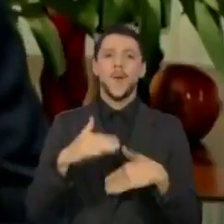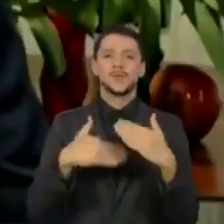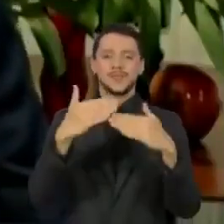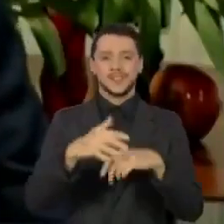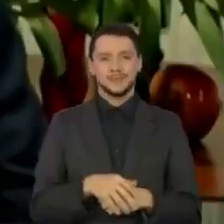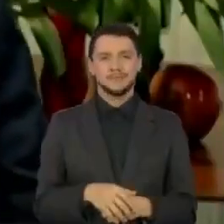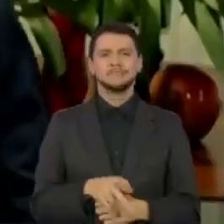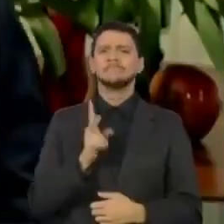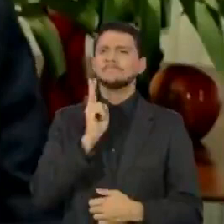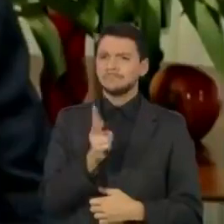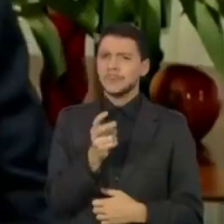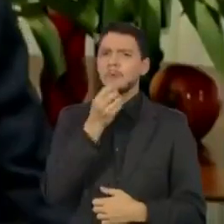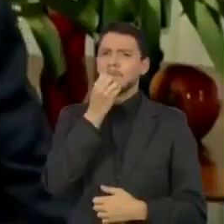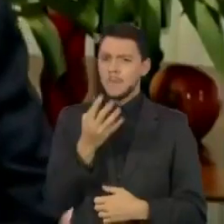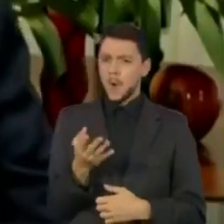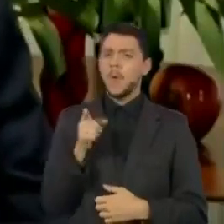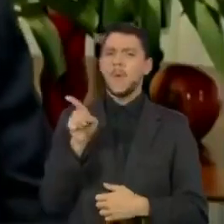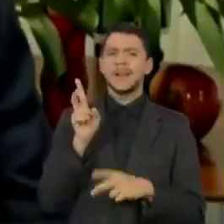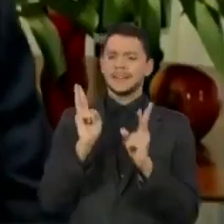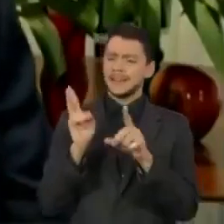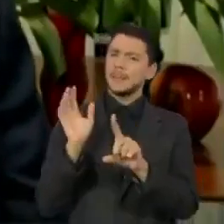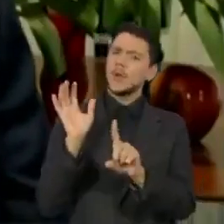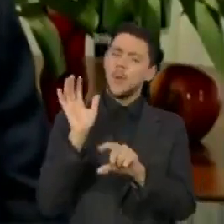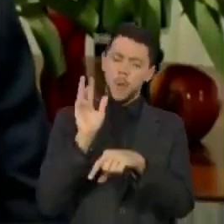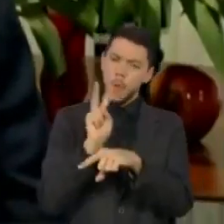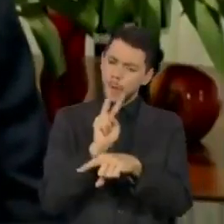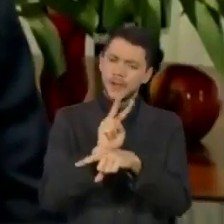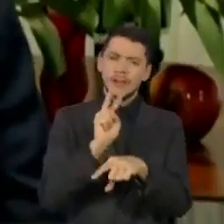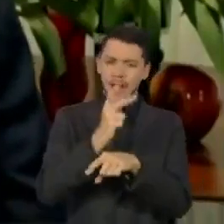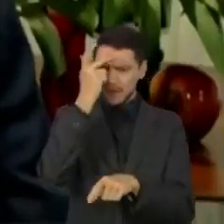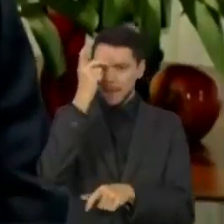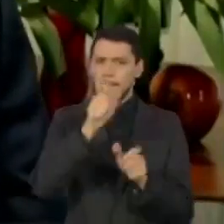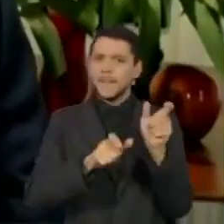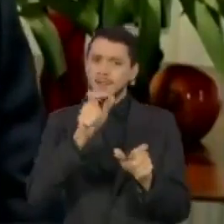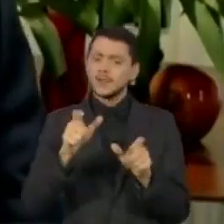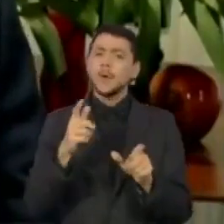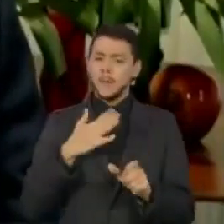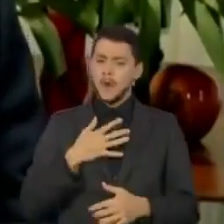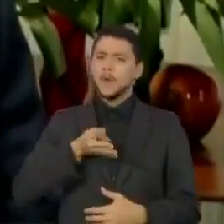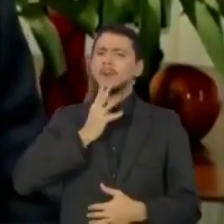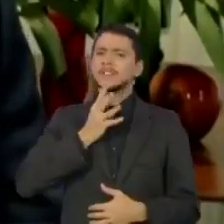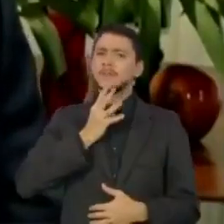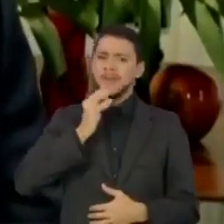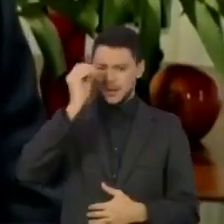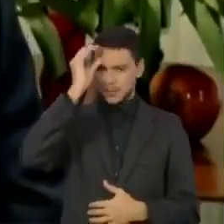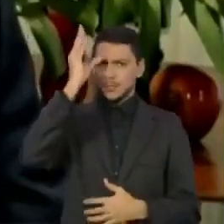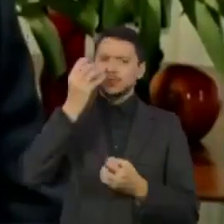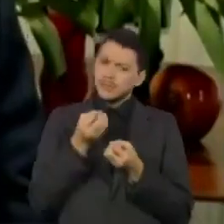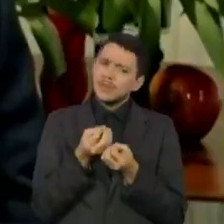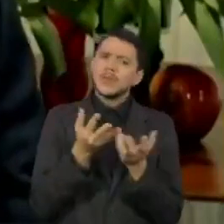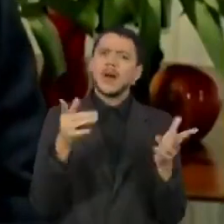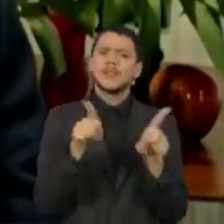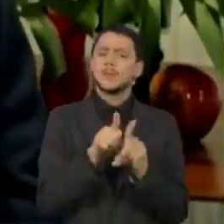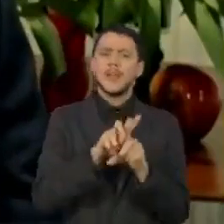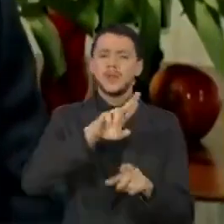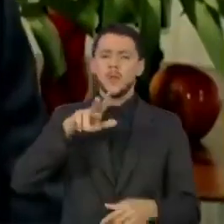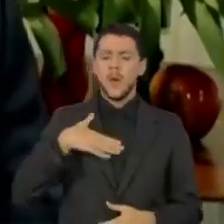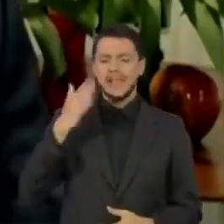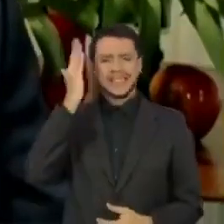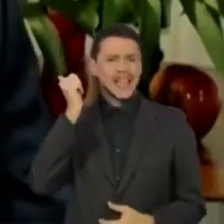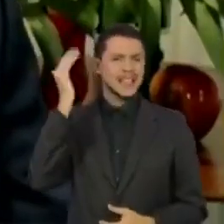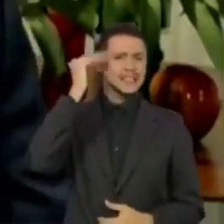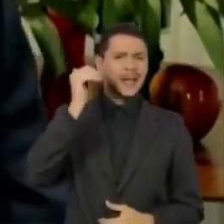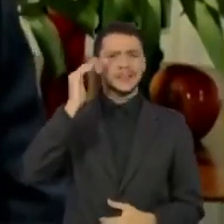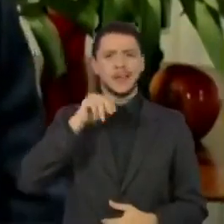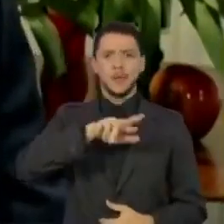ele sempre cuidava das pessoas com as quais ele partilhava também a formação. Ele não era alguém que supunha que tudo já sabia, por ser